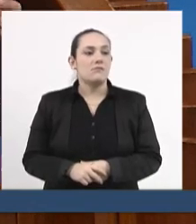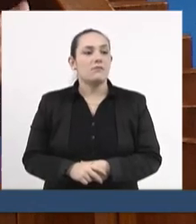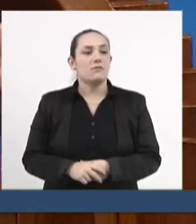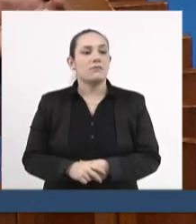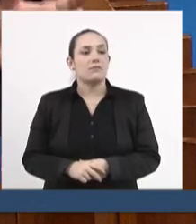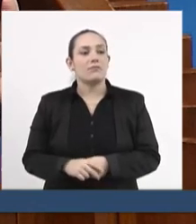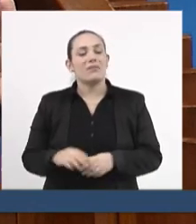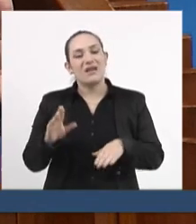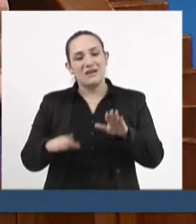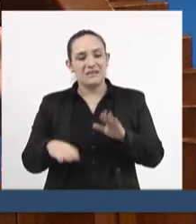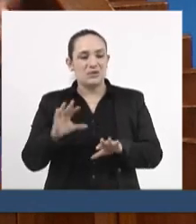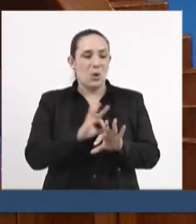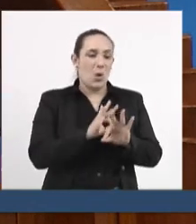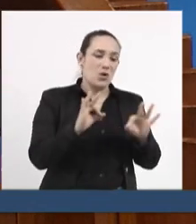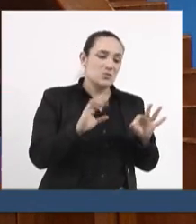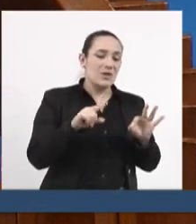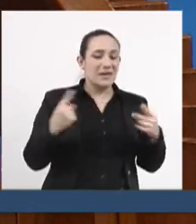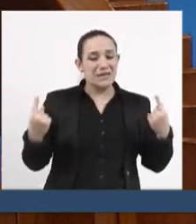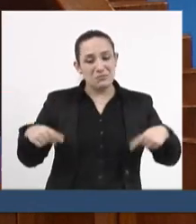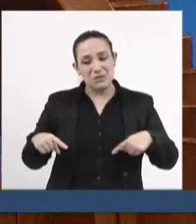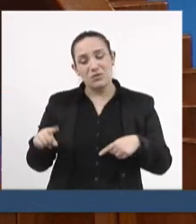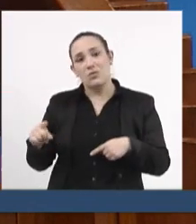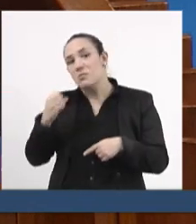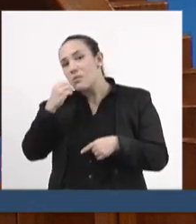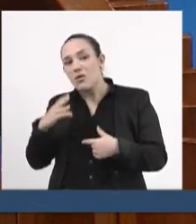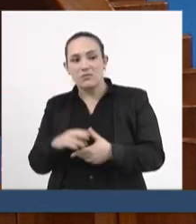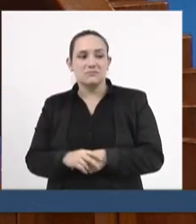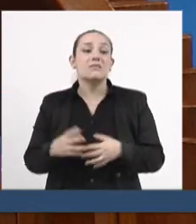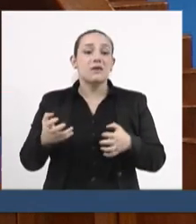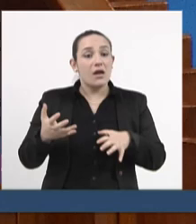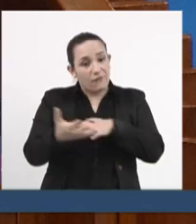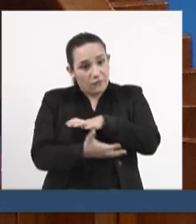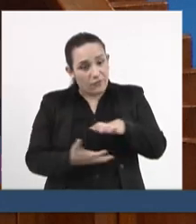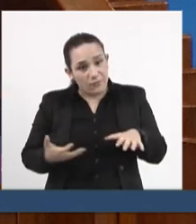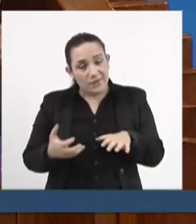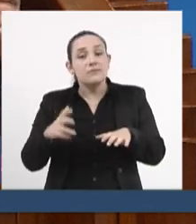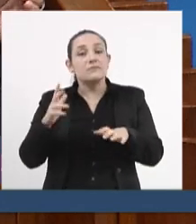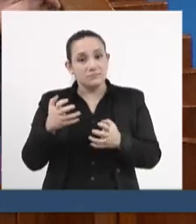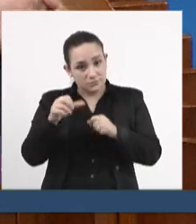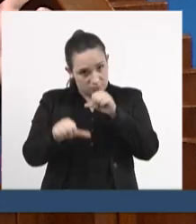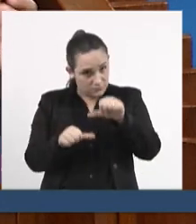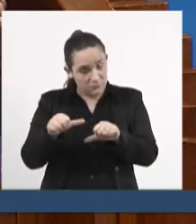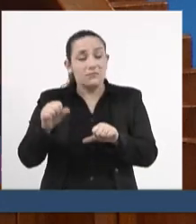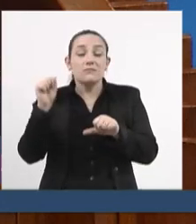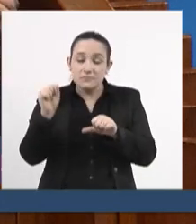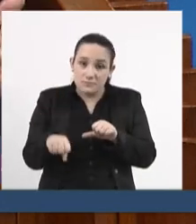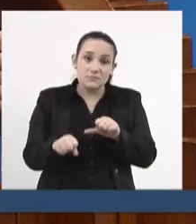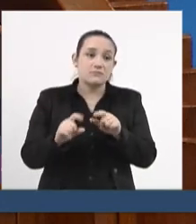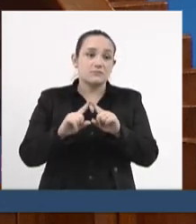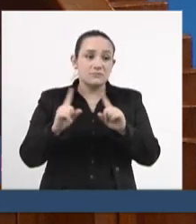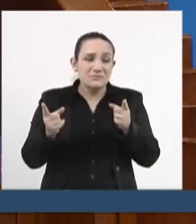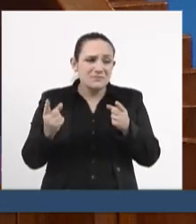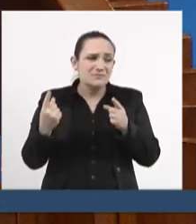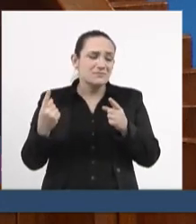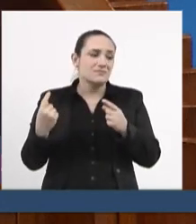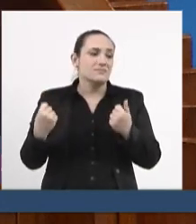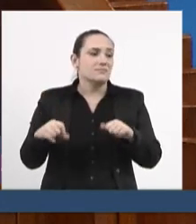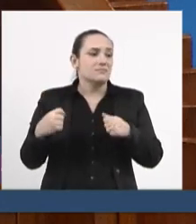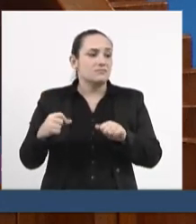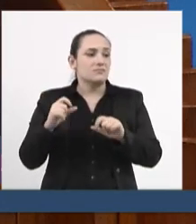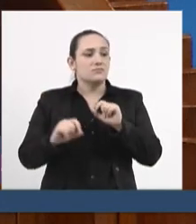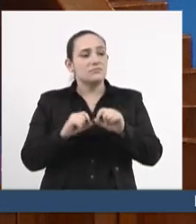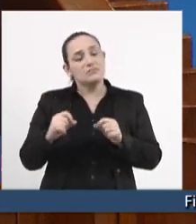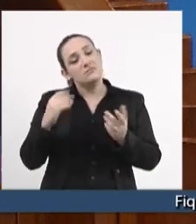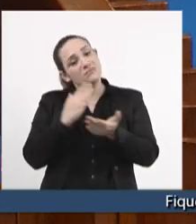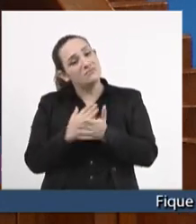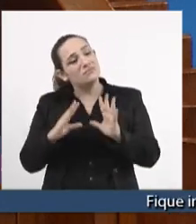o ótimo é inimigo do bom. Vamos reformar os tributos atuais, acabando e mitigando com os problemas